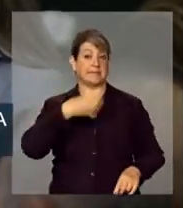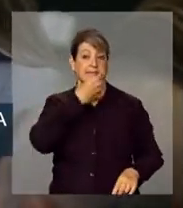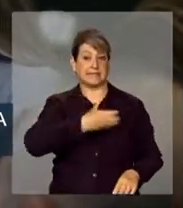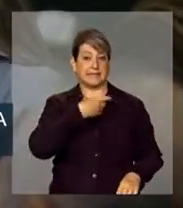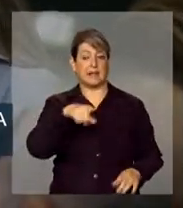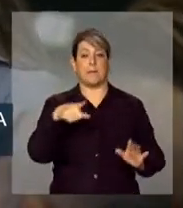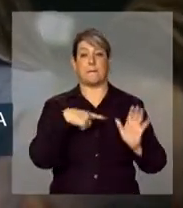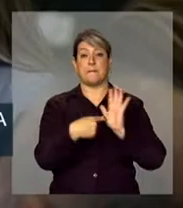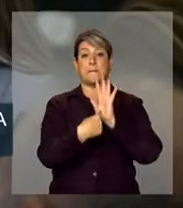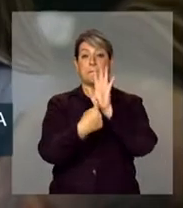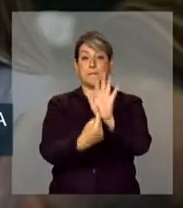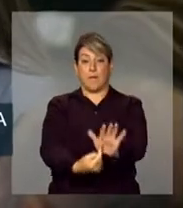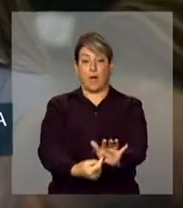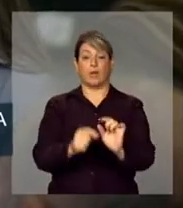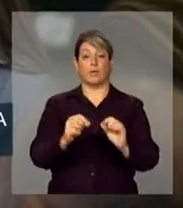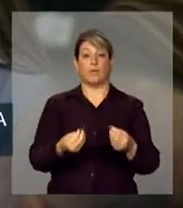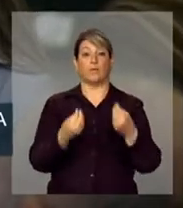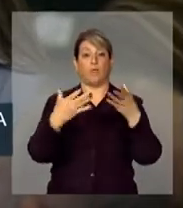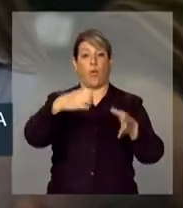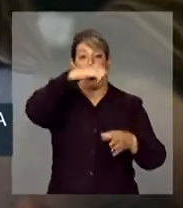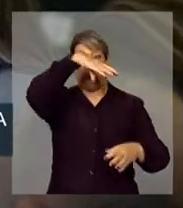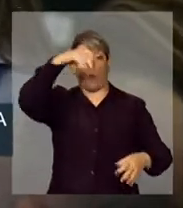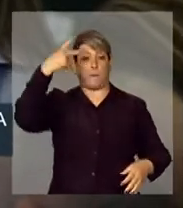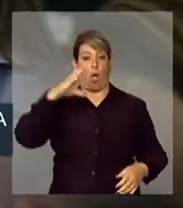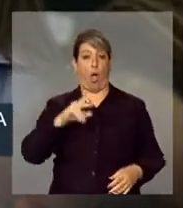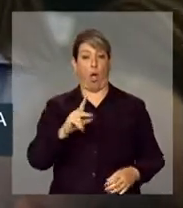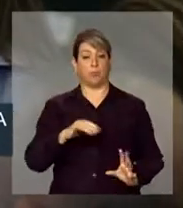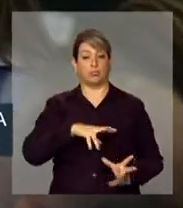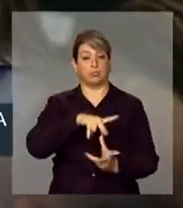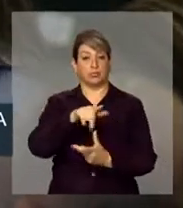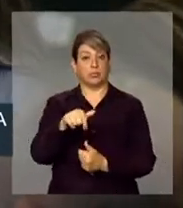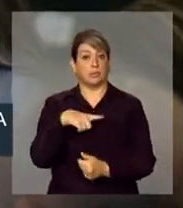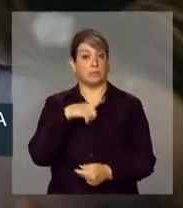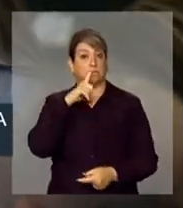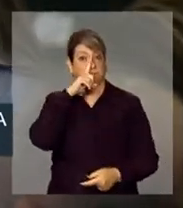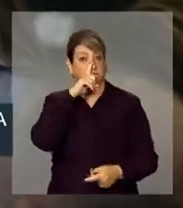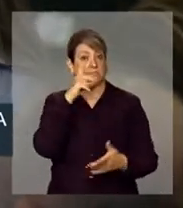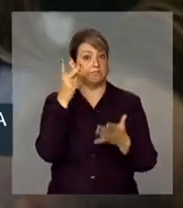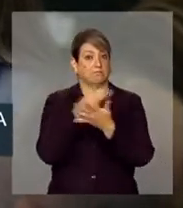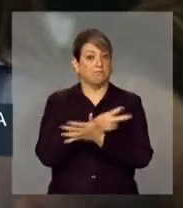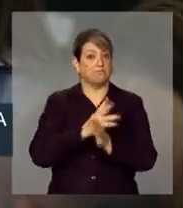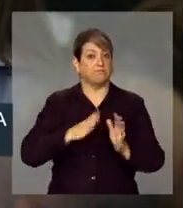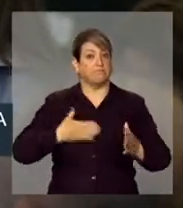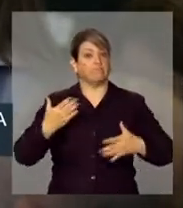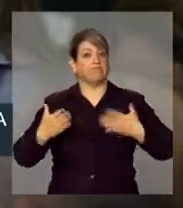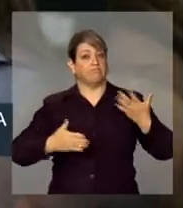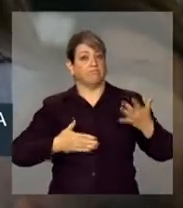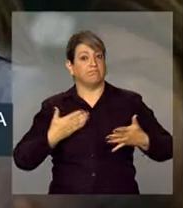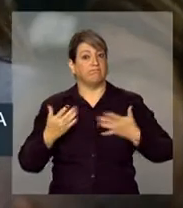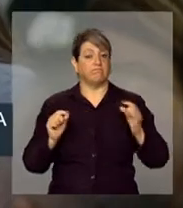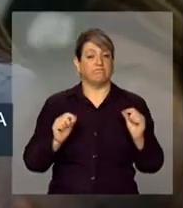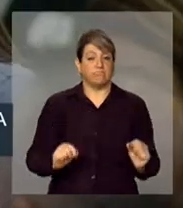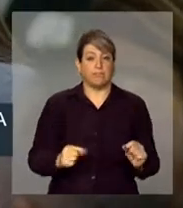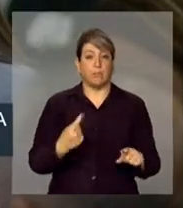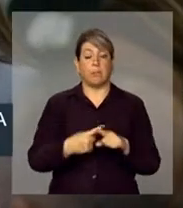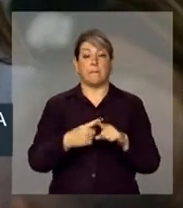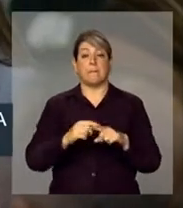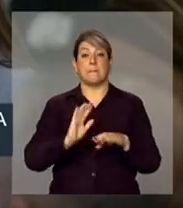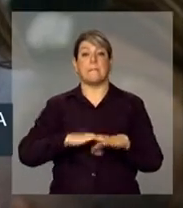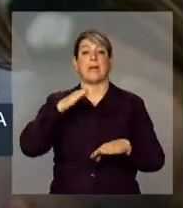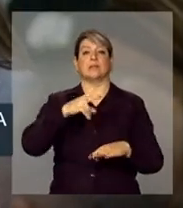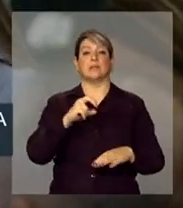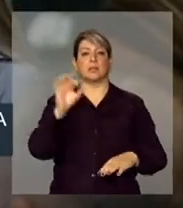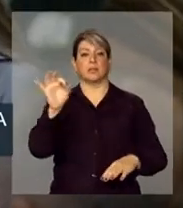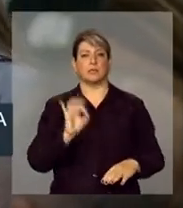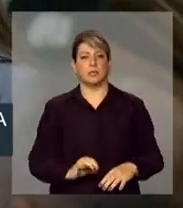fornecimento de luz para a Copa do Mundo de 2014 está ameaçado e que mais da metade dos empreendimentos que podem